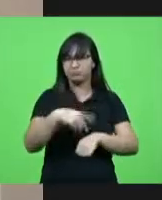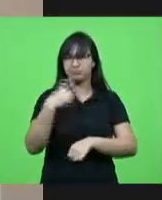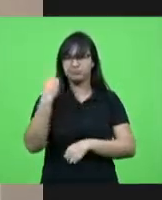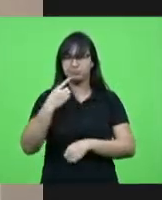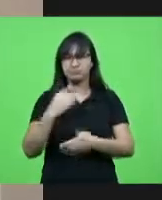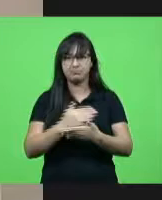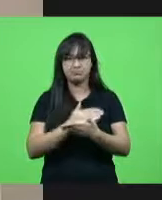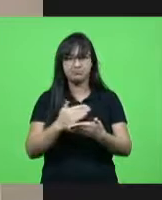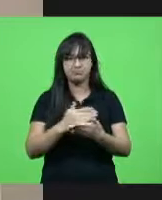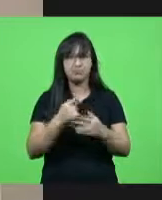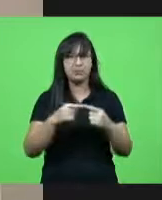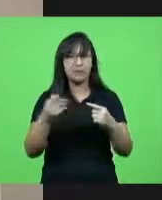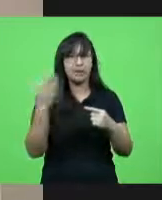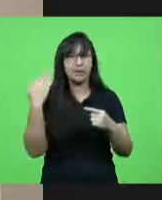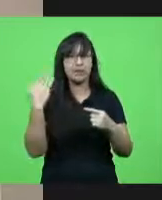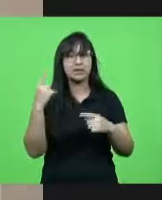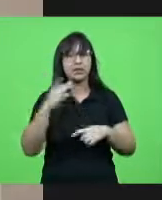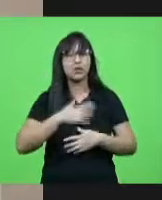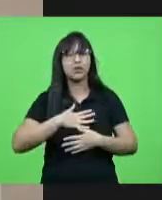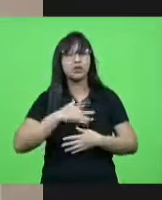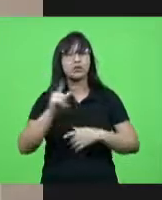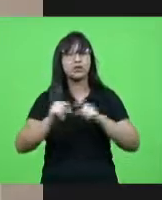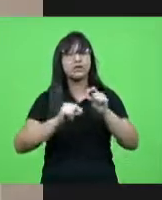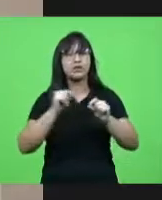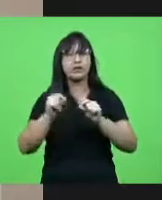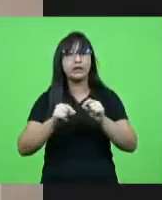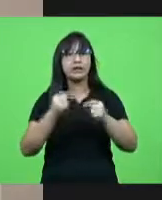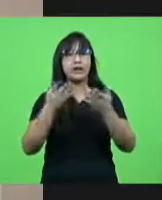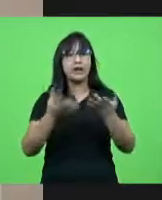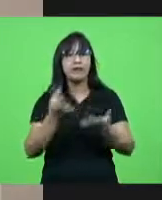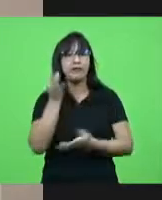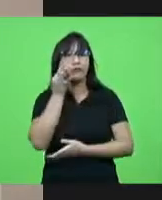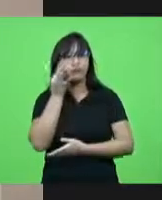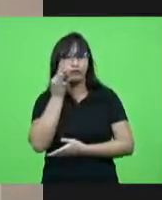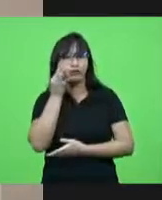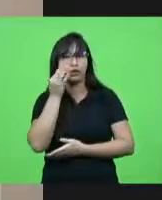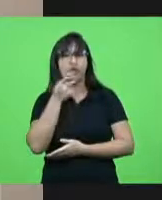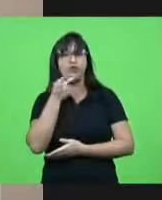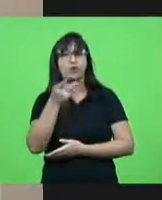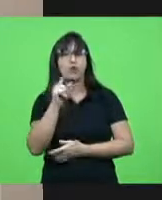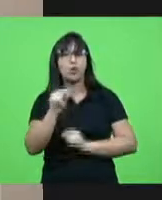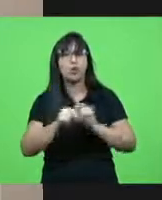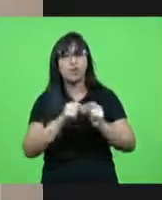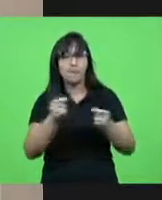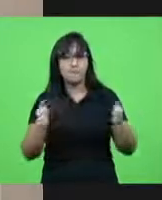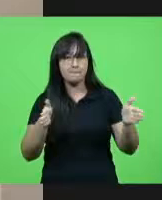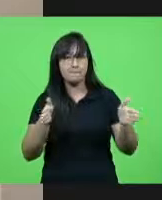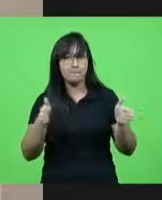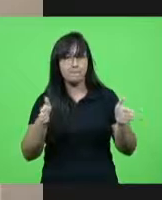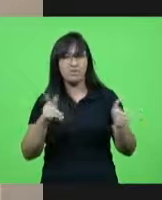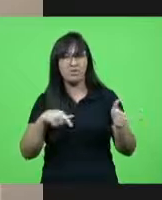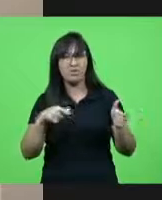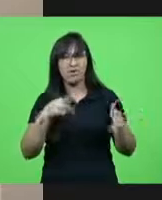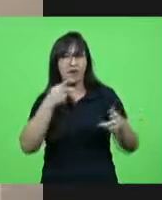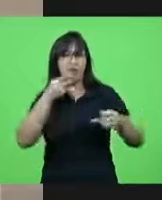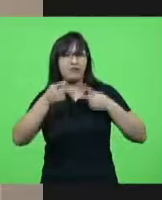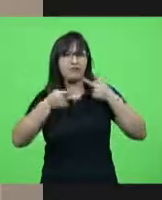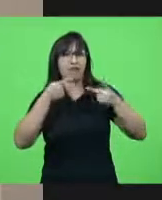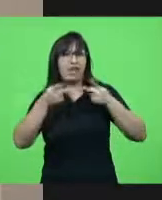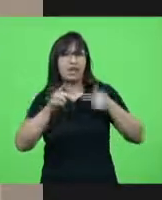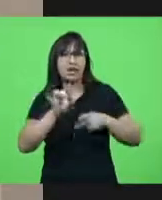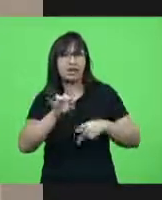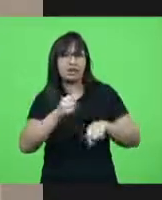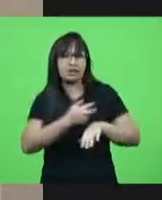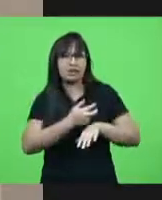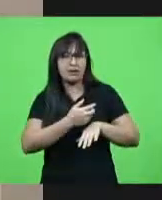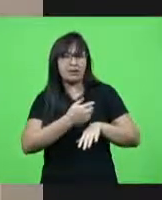mas na semana passada eu gostei muito da fala do deputado Fernando Kreling dizendo que o momento que a gente vive não é para ficar falando sobre ideologia